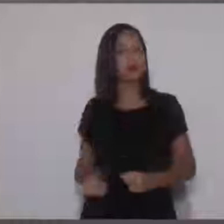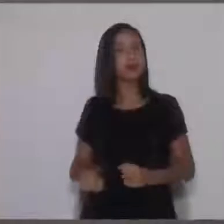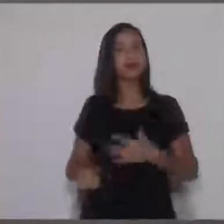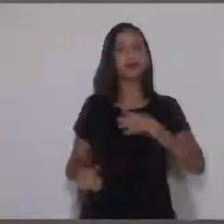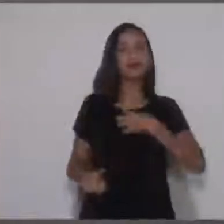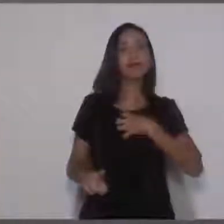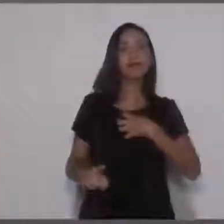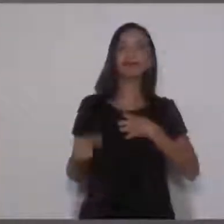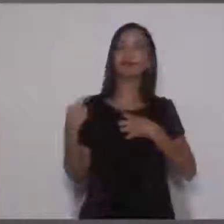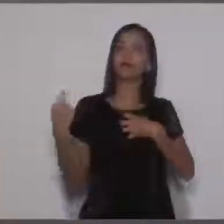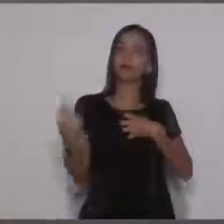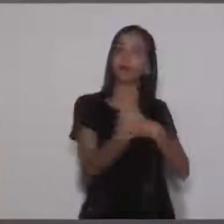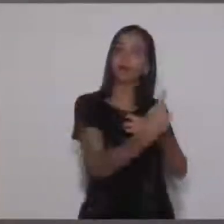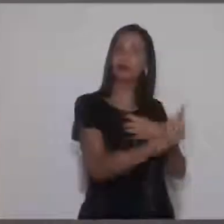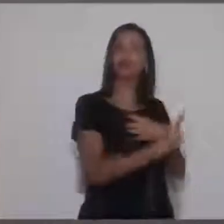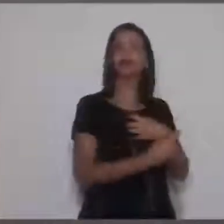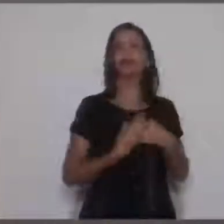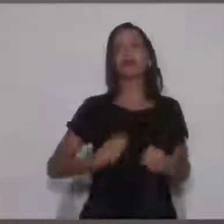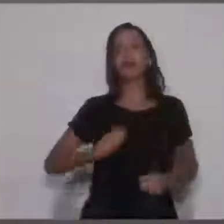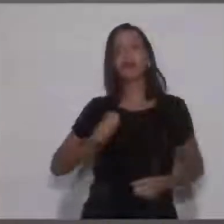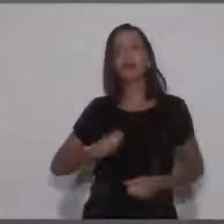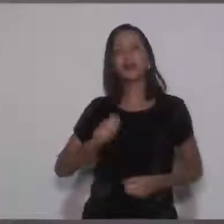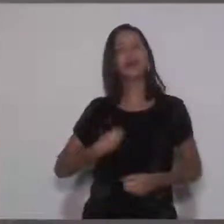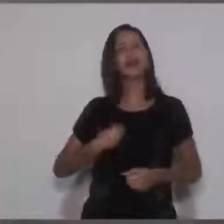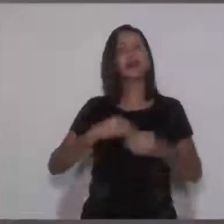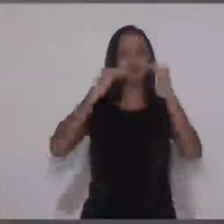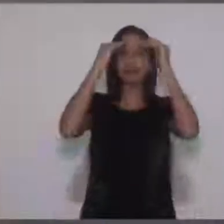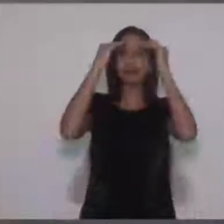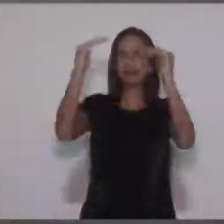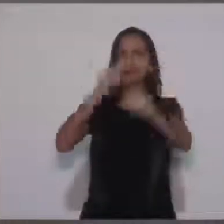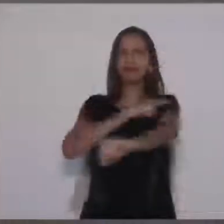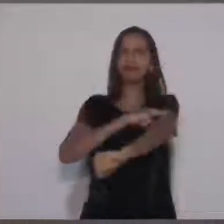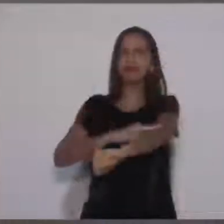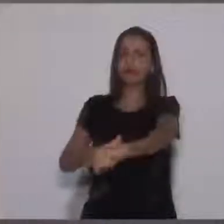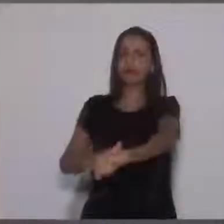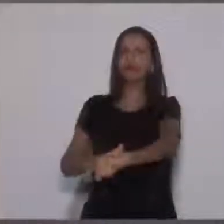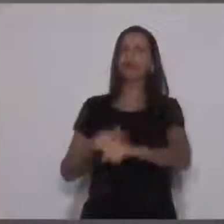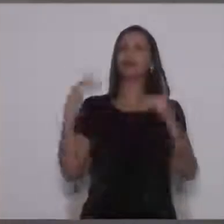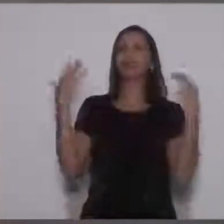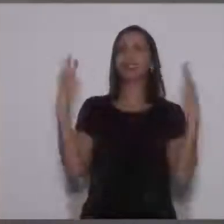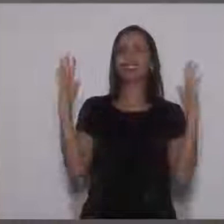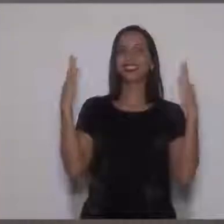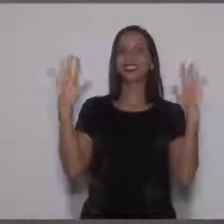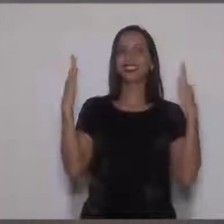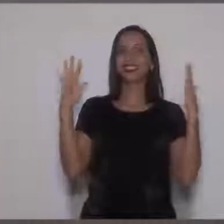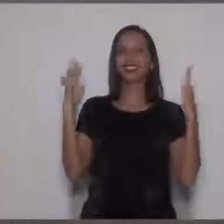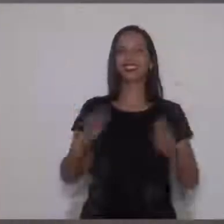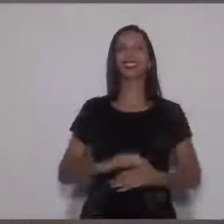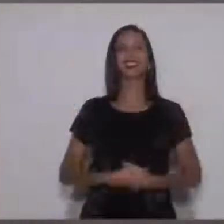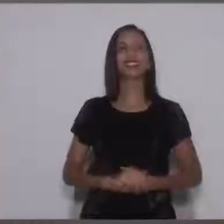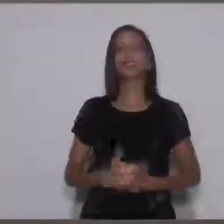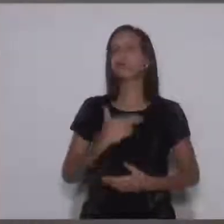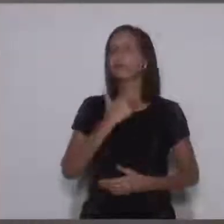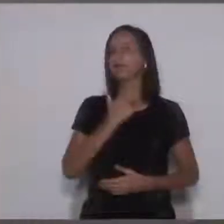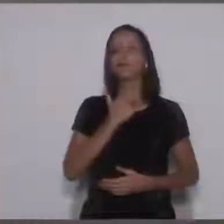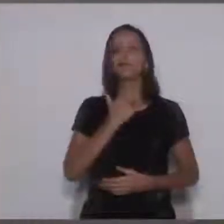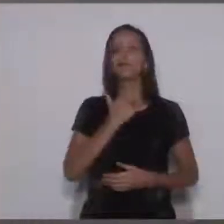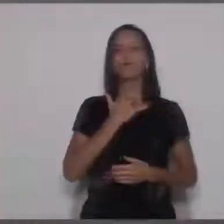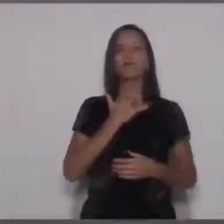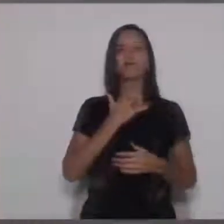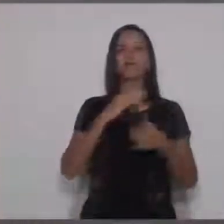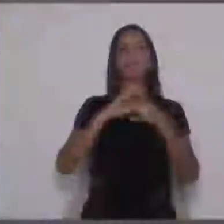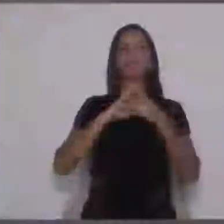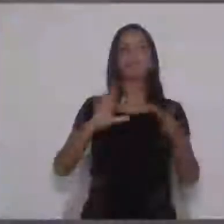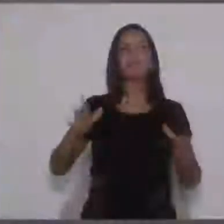como quer ser, como quer viver, e a gente tem que respeitar. E a gente tem que não permitir que essas